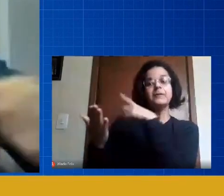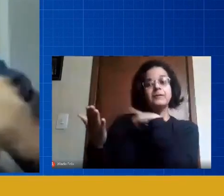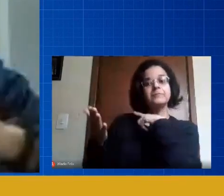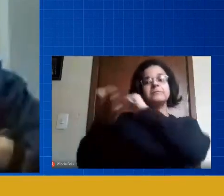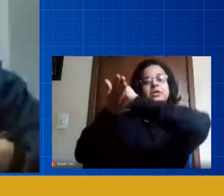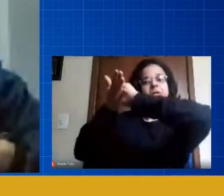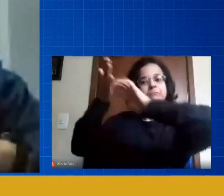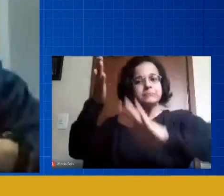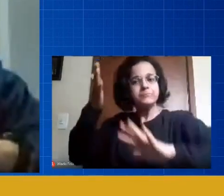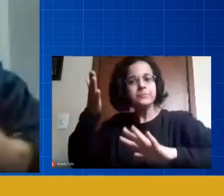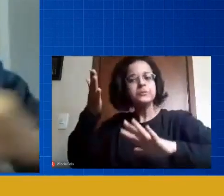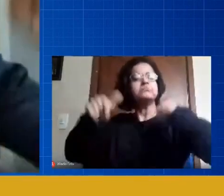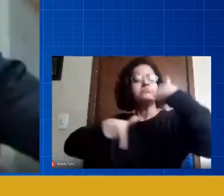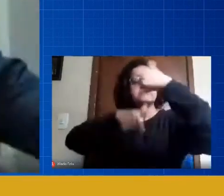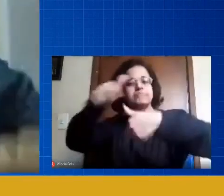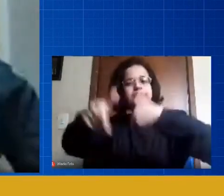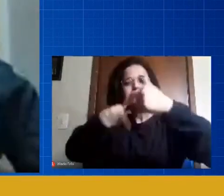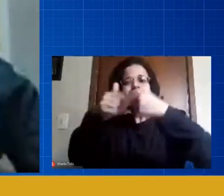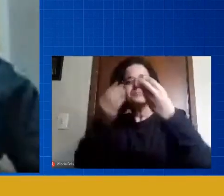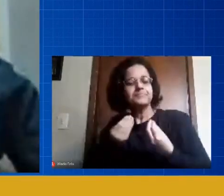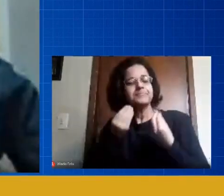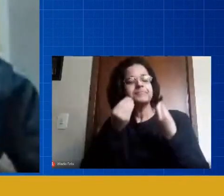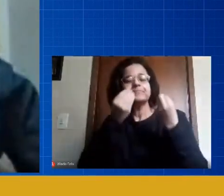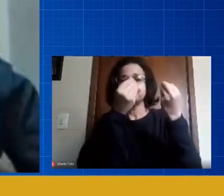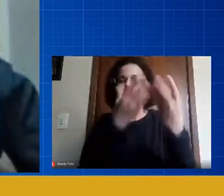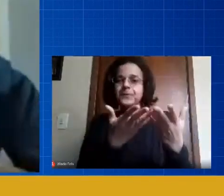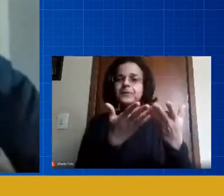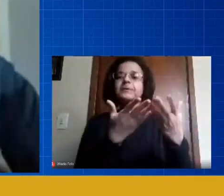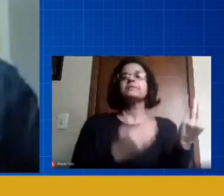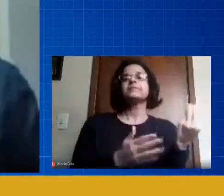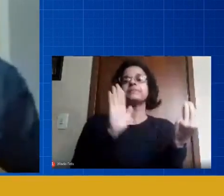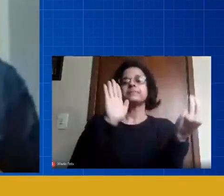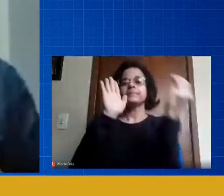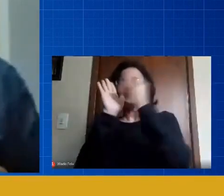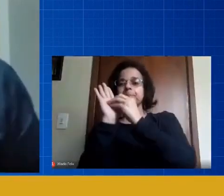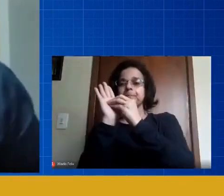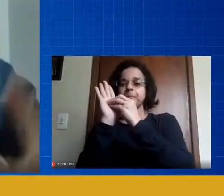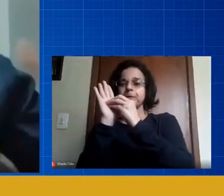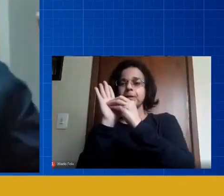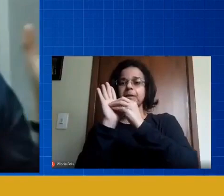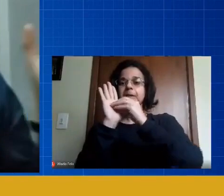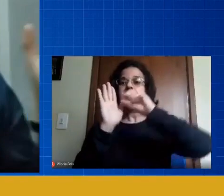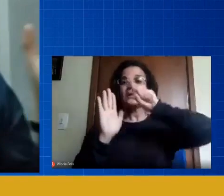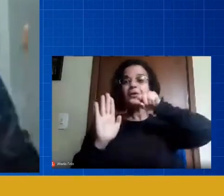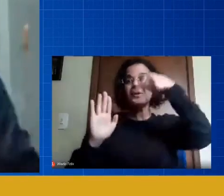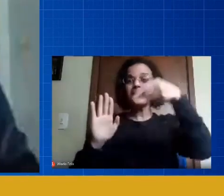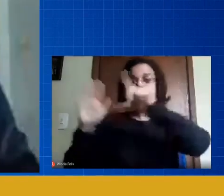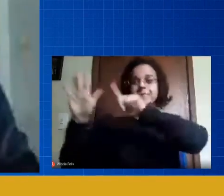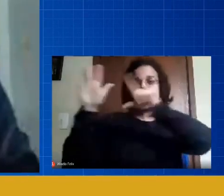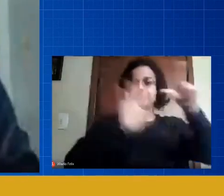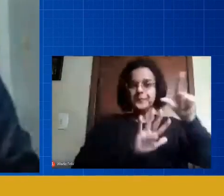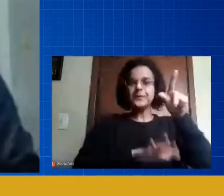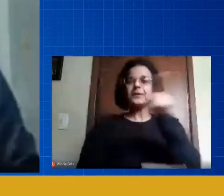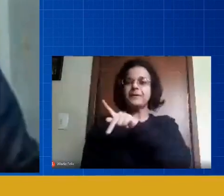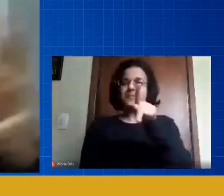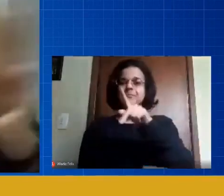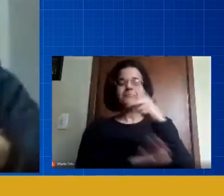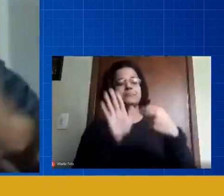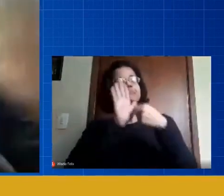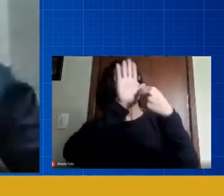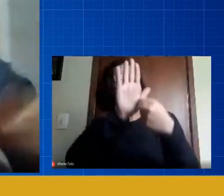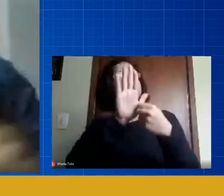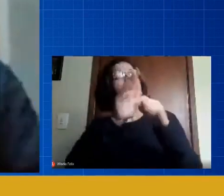exercício tem trabalho pra entregar que vocês vão colocar na plataforma na semana que vem a professora vai aparecer pra tirar